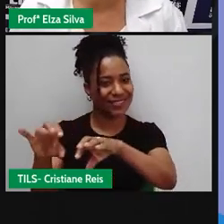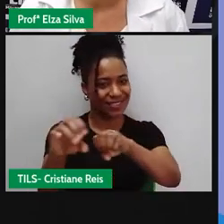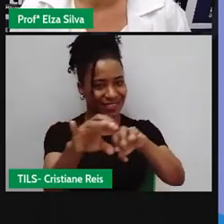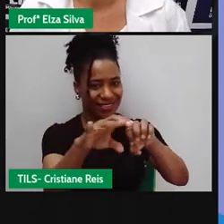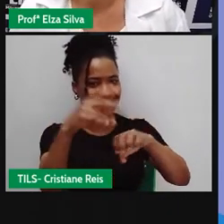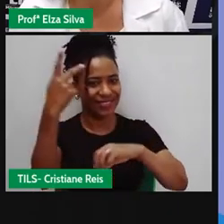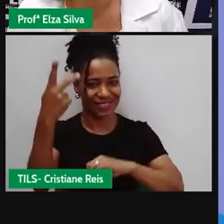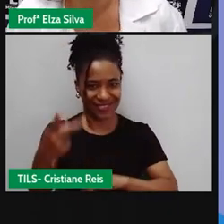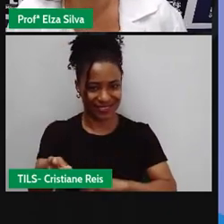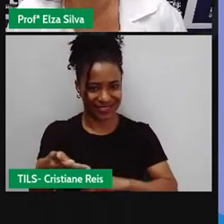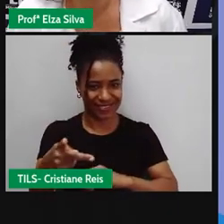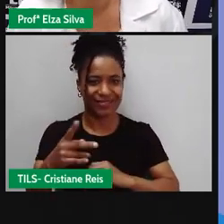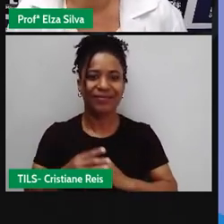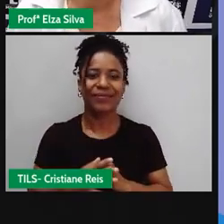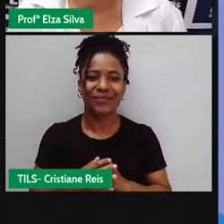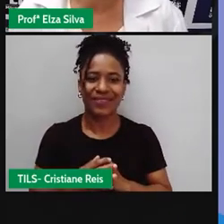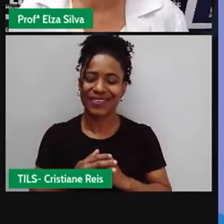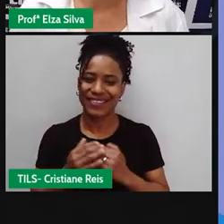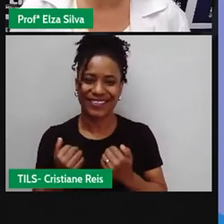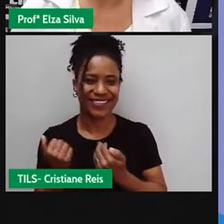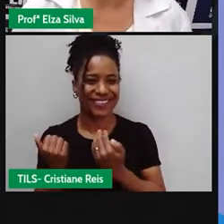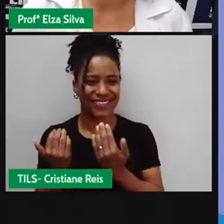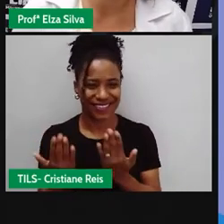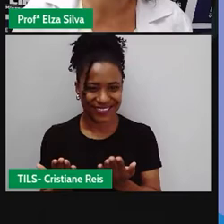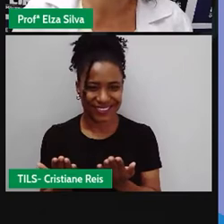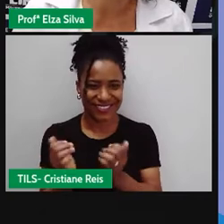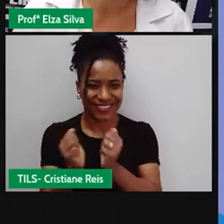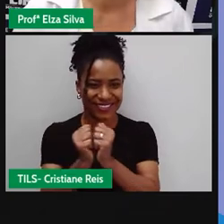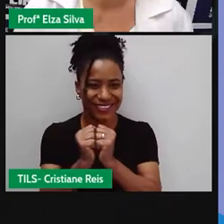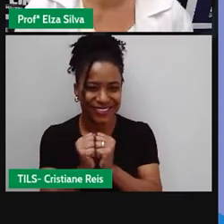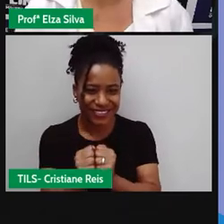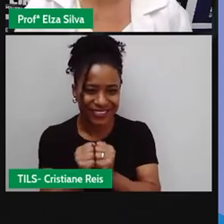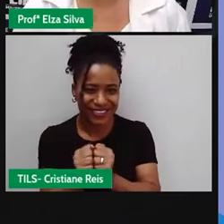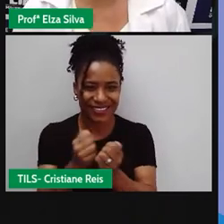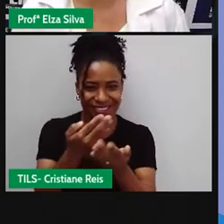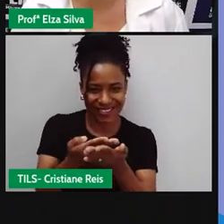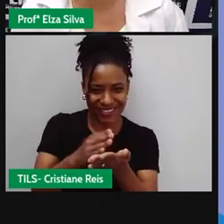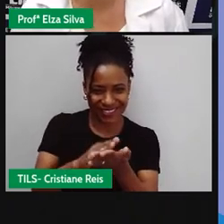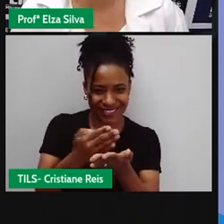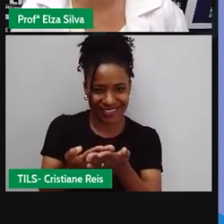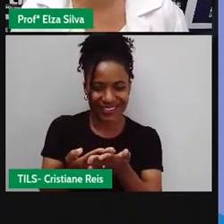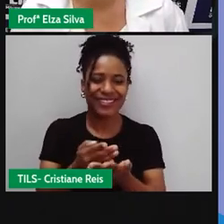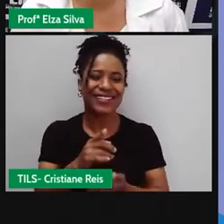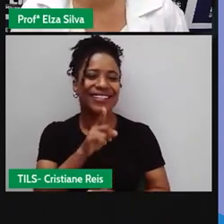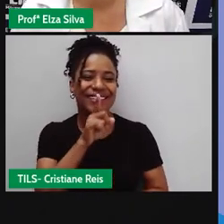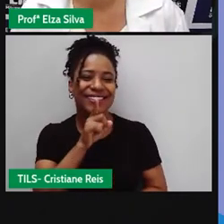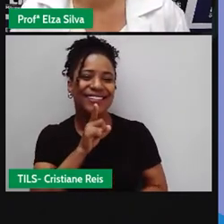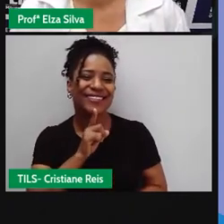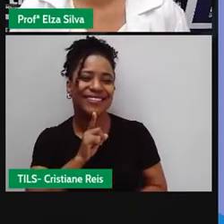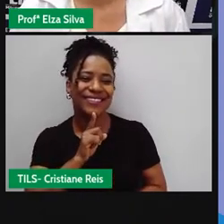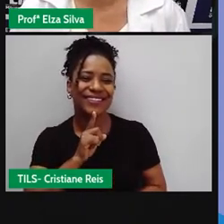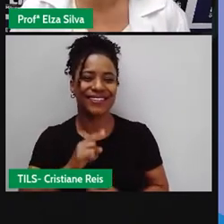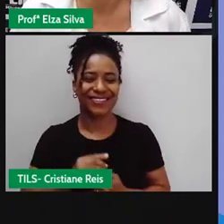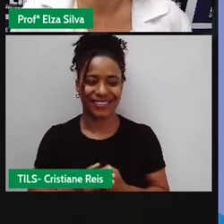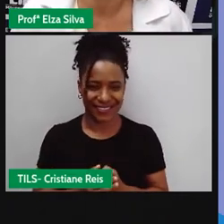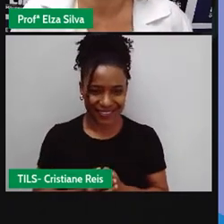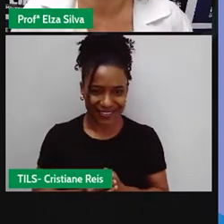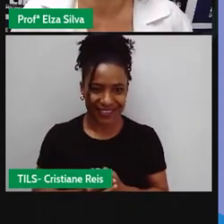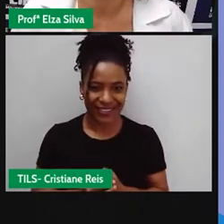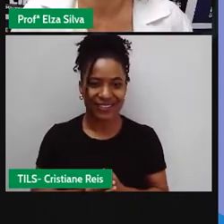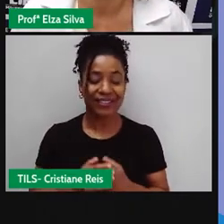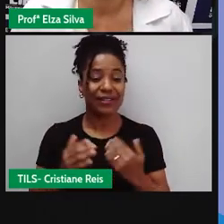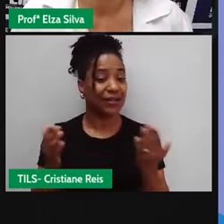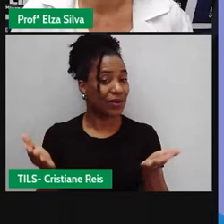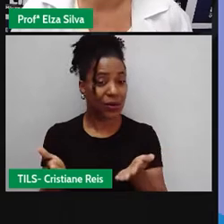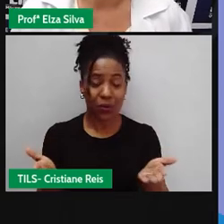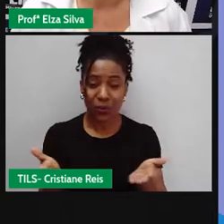E conosco, nossa querida intérprete, Cristiane Reis. O tema da aula de